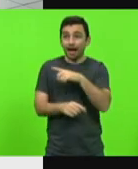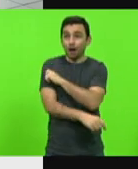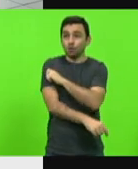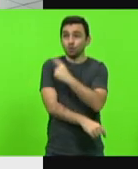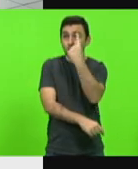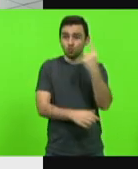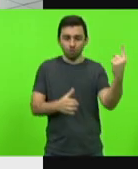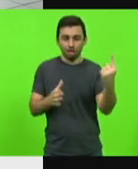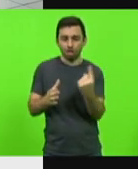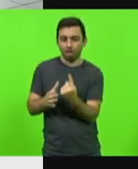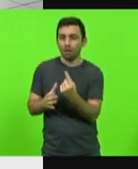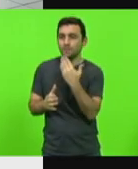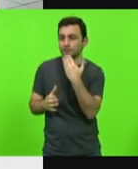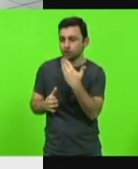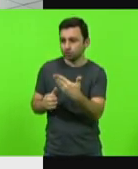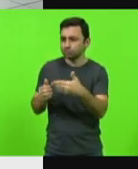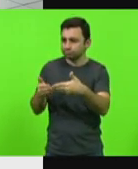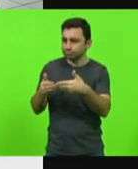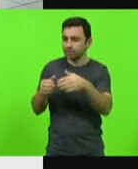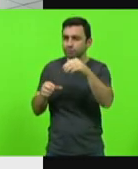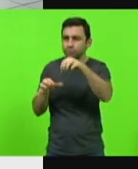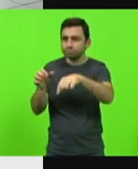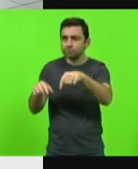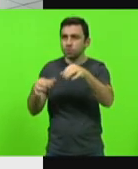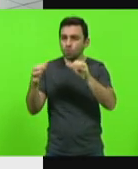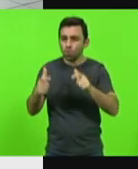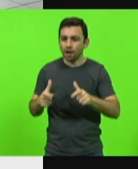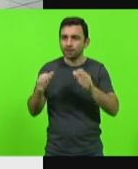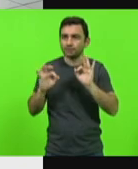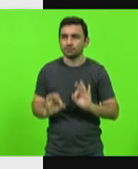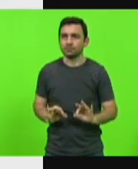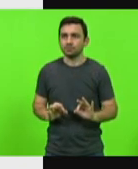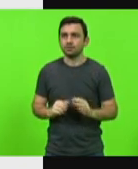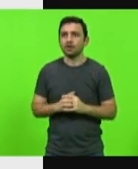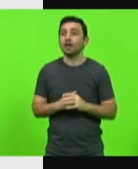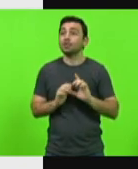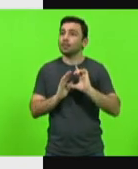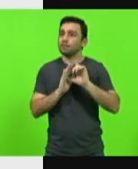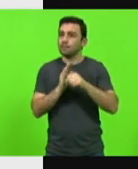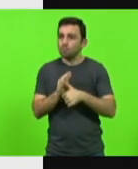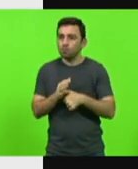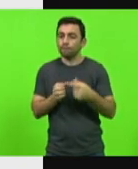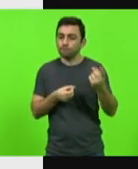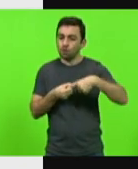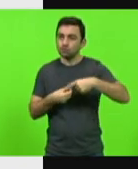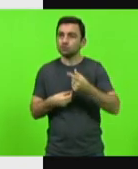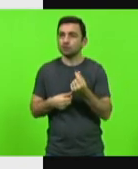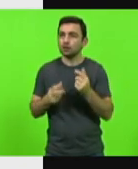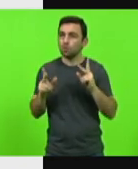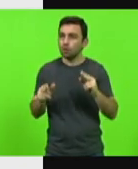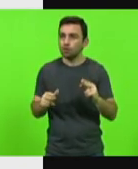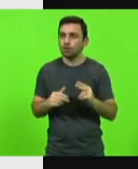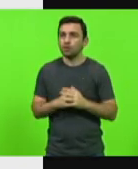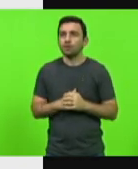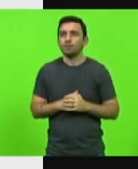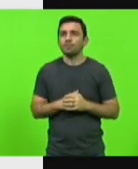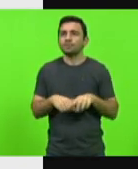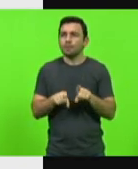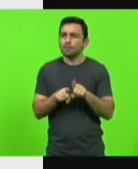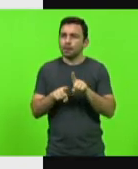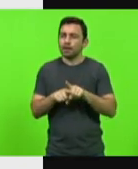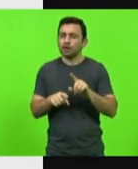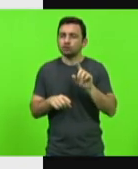material adequadamente. Isso depois reverte em recurso. Aqui é tudo material de